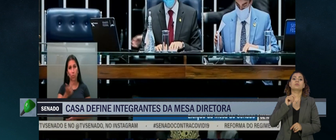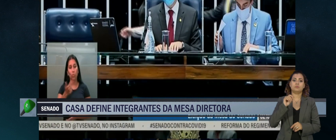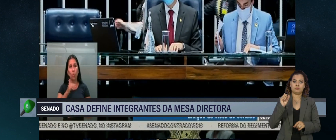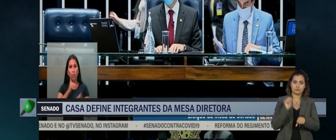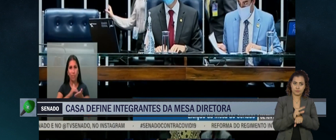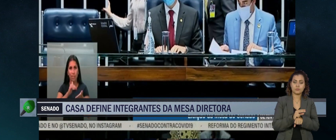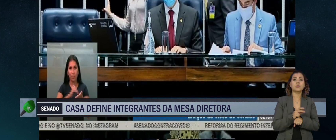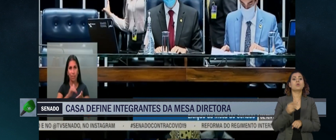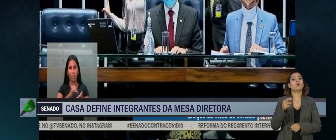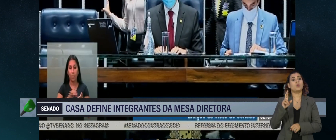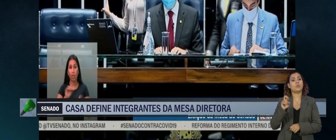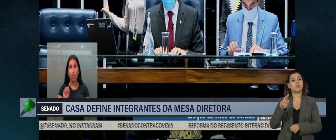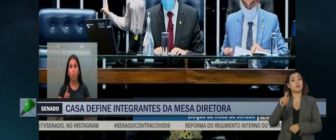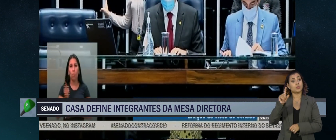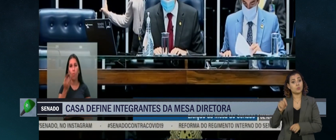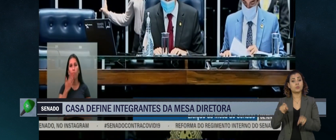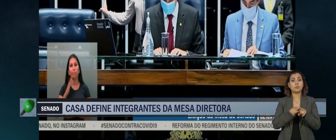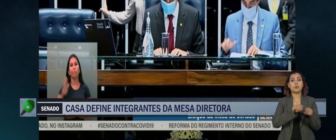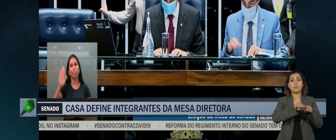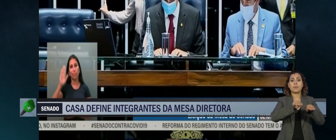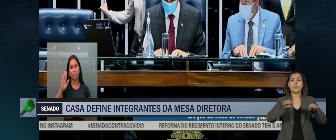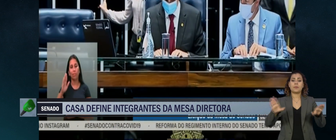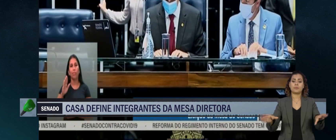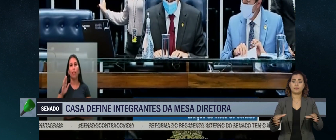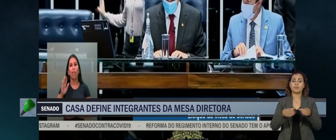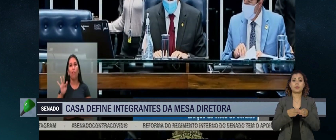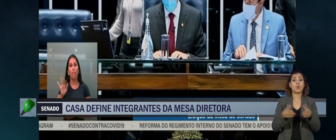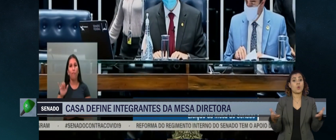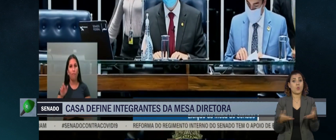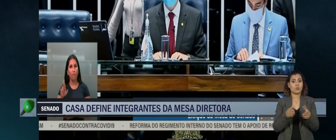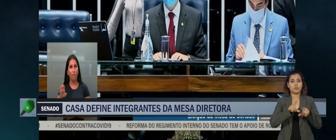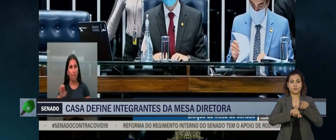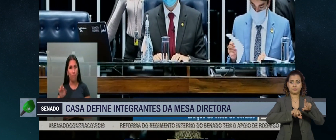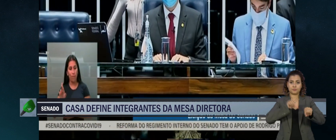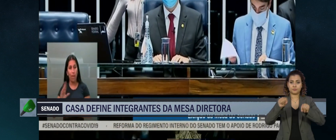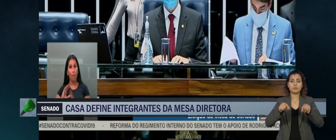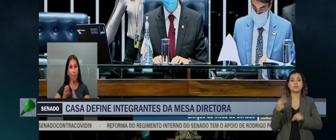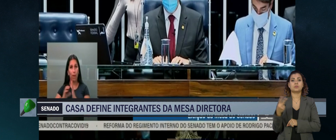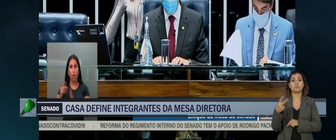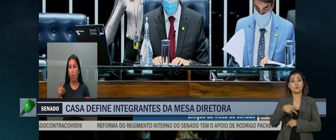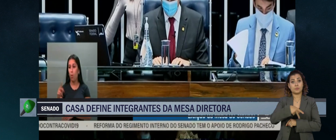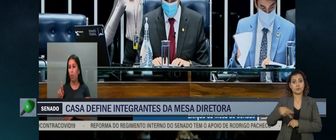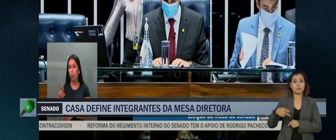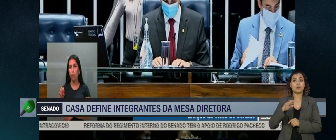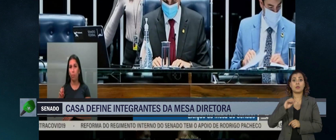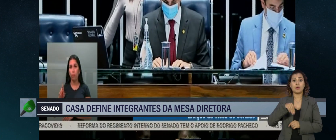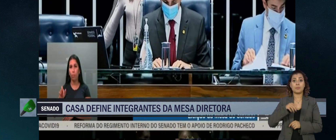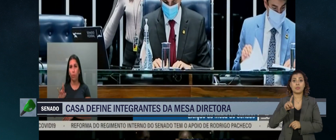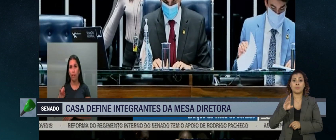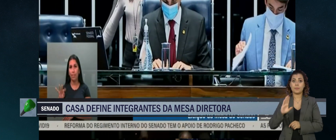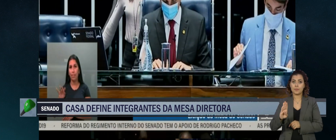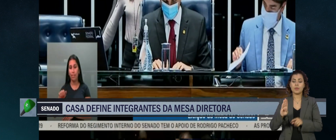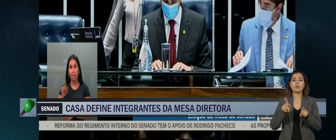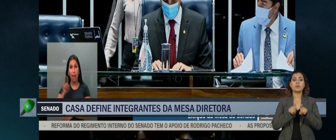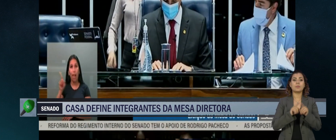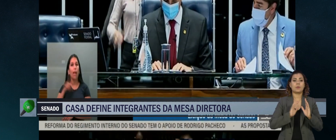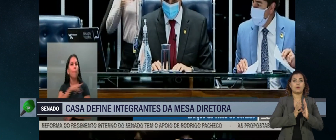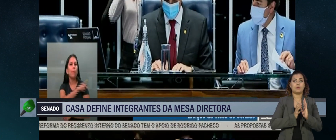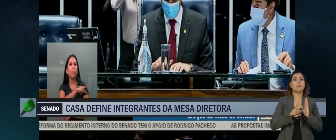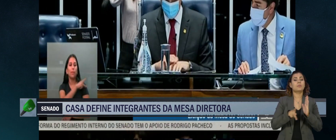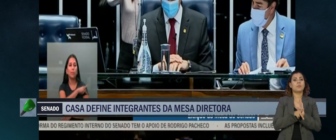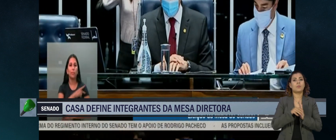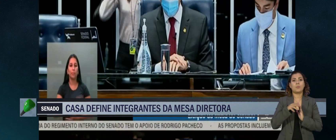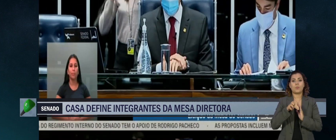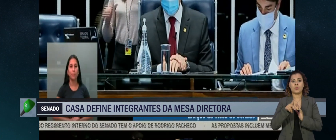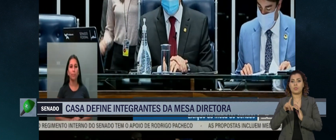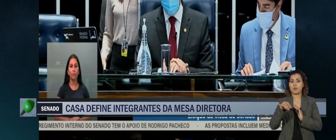Mineiro, como presidente, as demais cadeiras foram preenchidas hoje. A primeira vice-presidência ficou com o MDB e a segunda com o Podemos. As